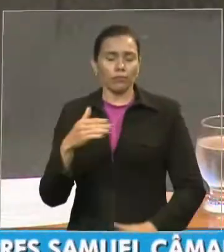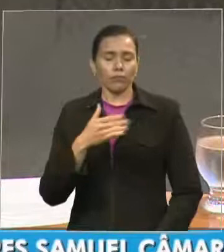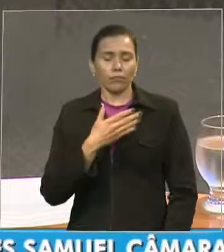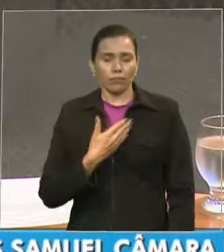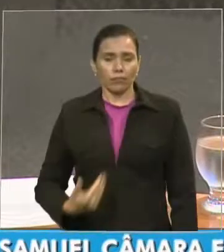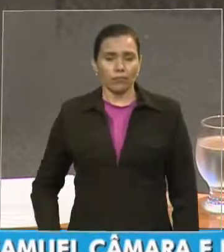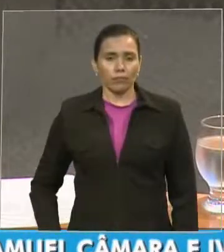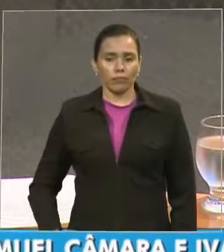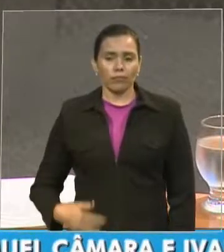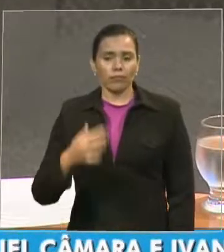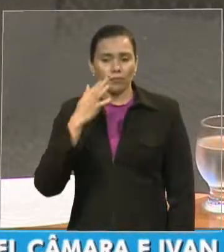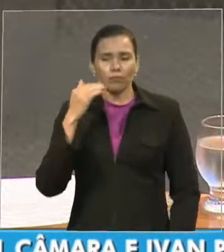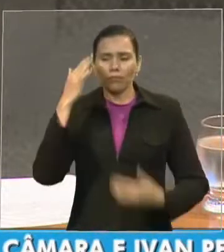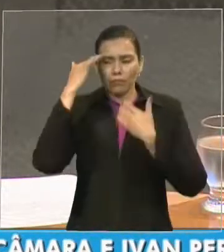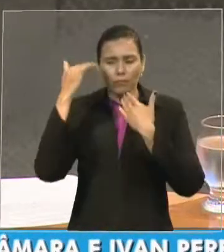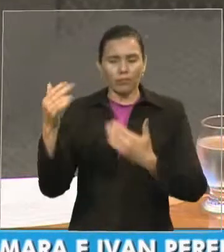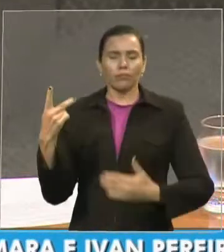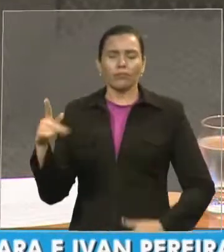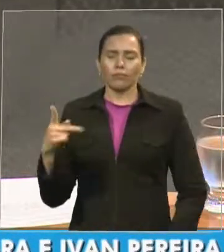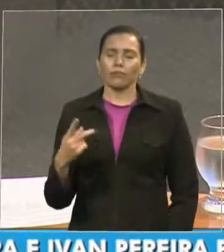obrigado pela sua presença.